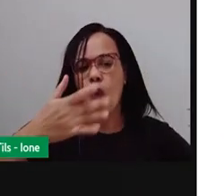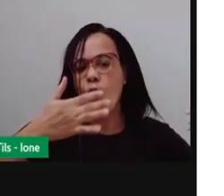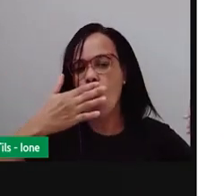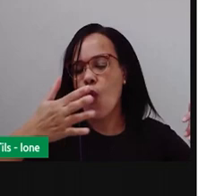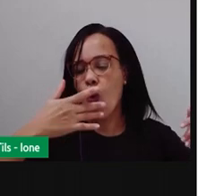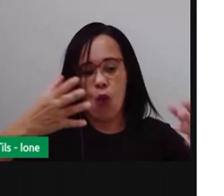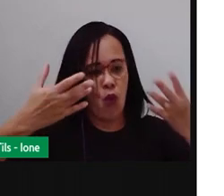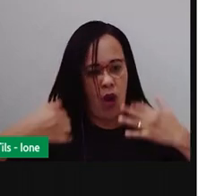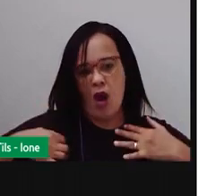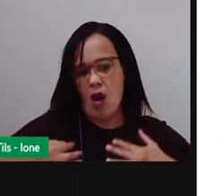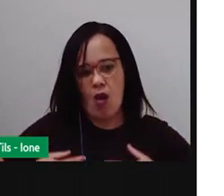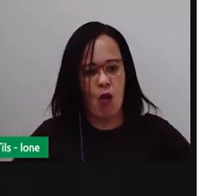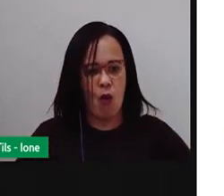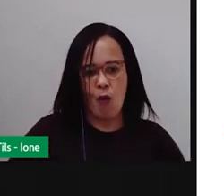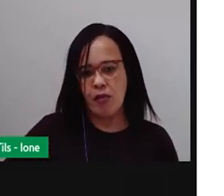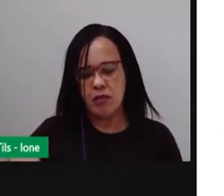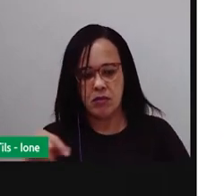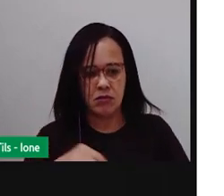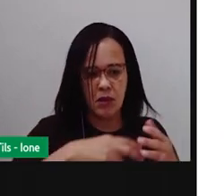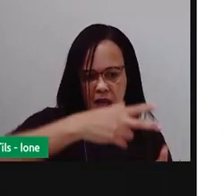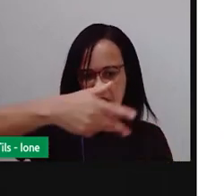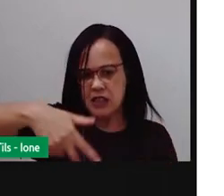E aí, fica